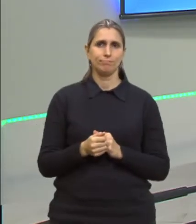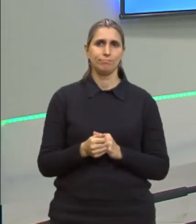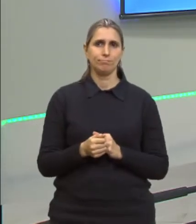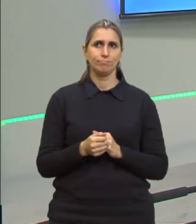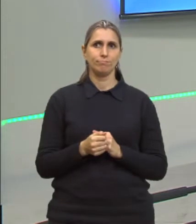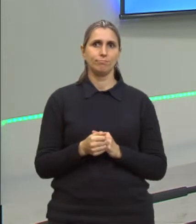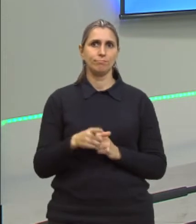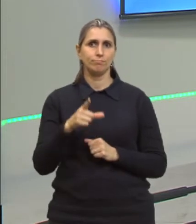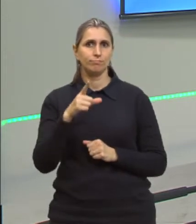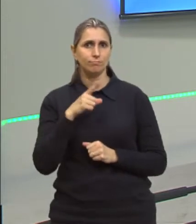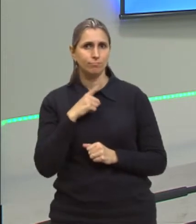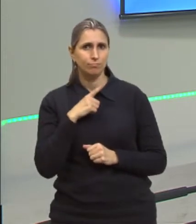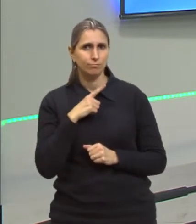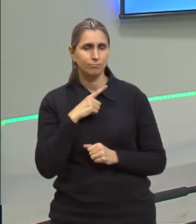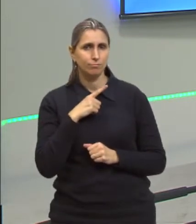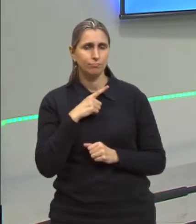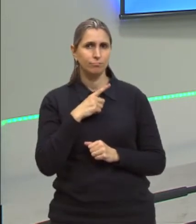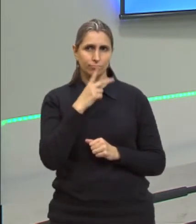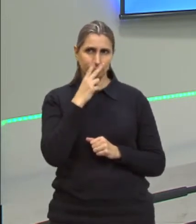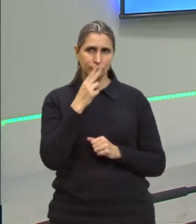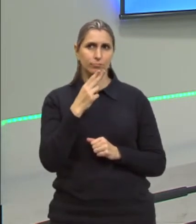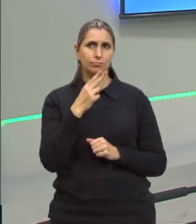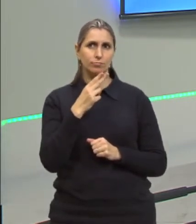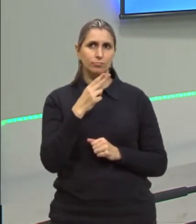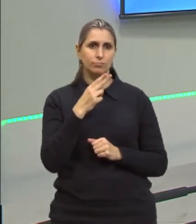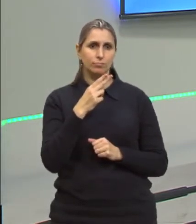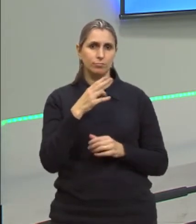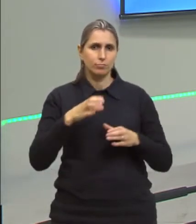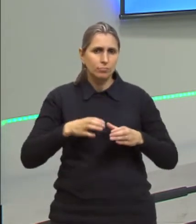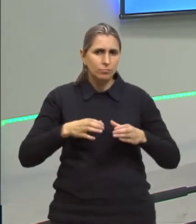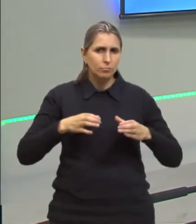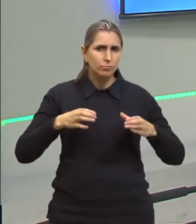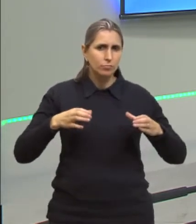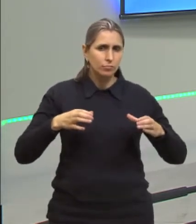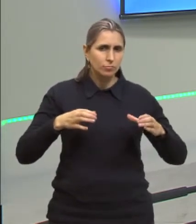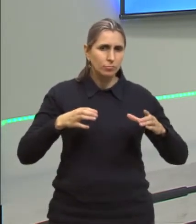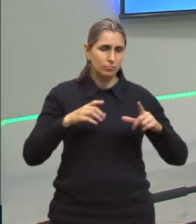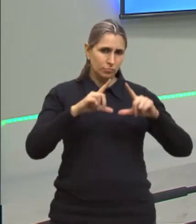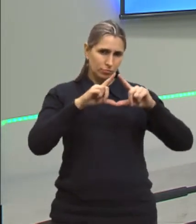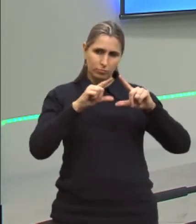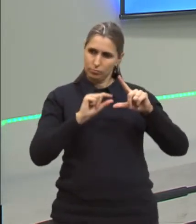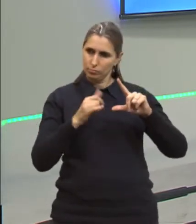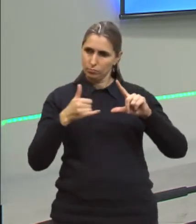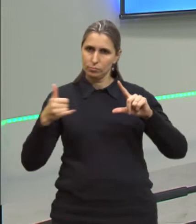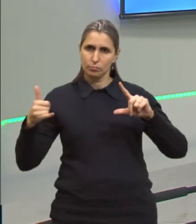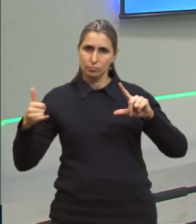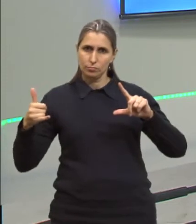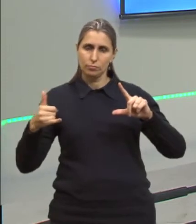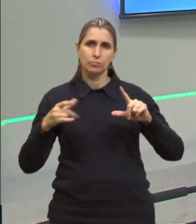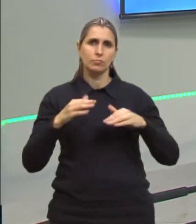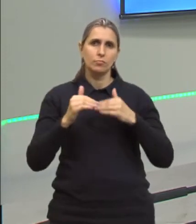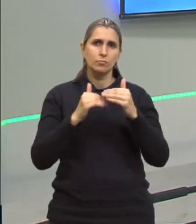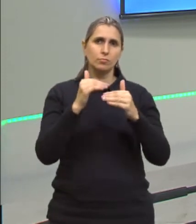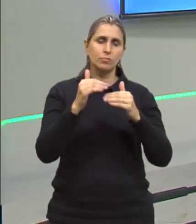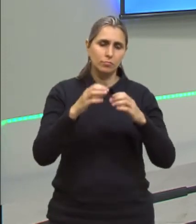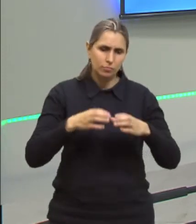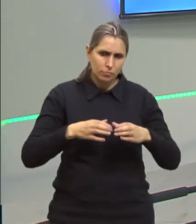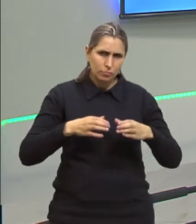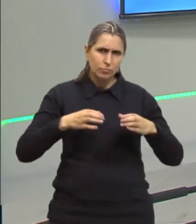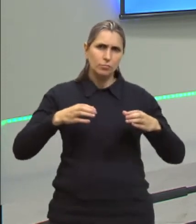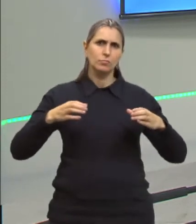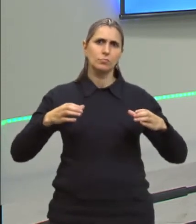Nós temos, assim como nós temos a dilatação linear, nós temos também o processo de dilatação